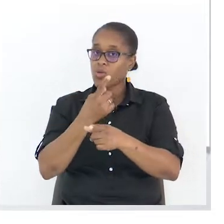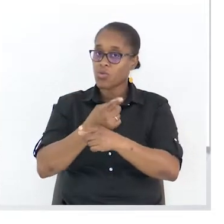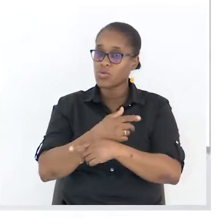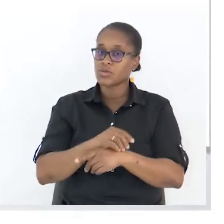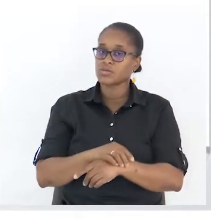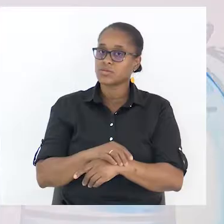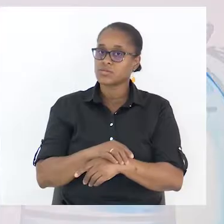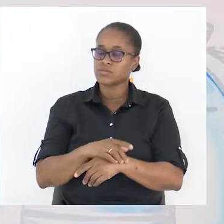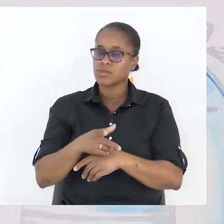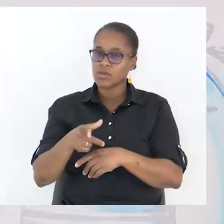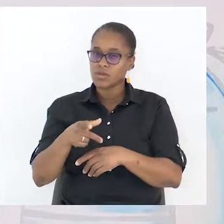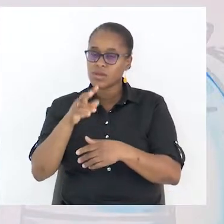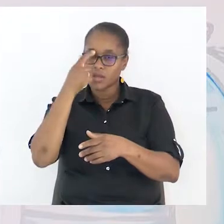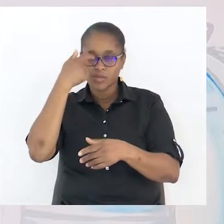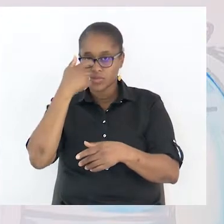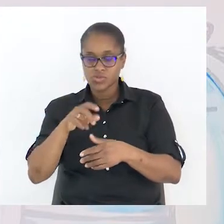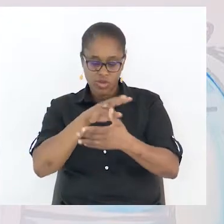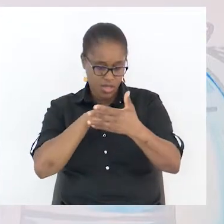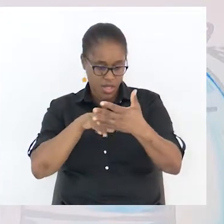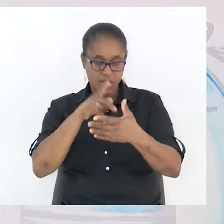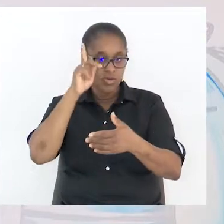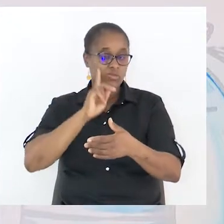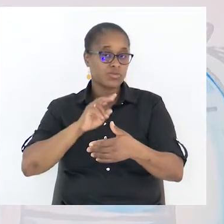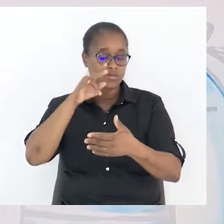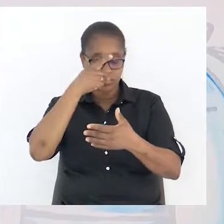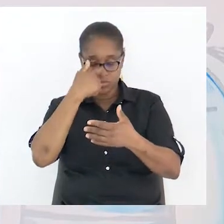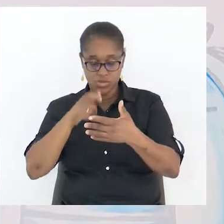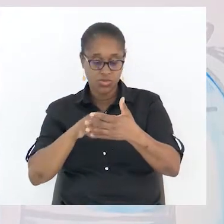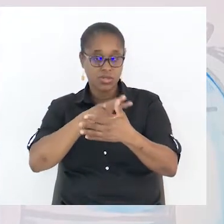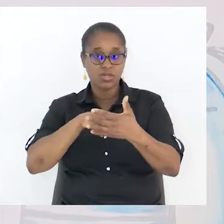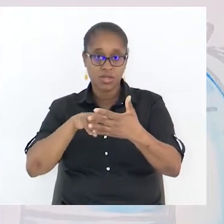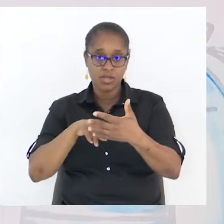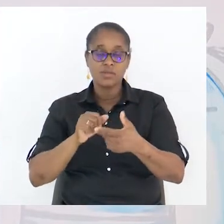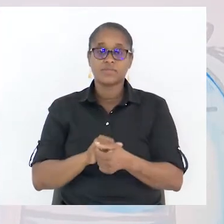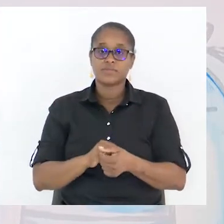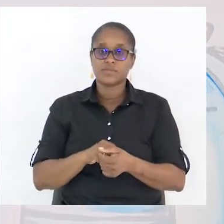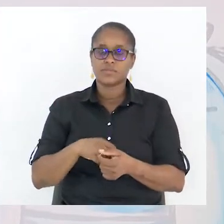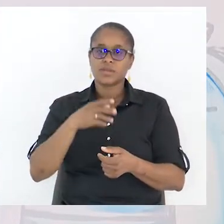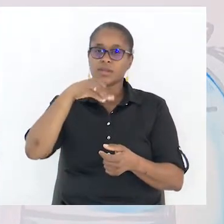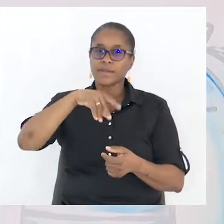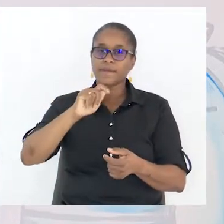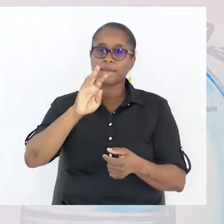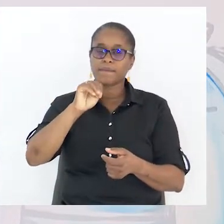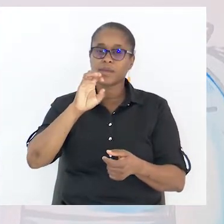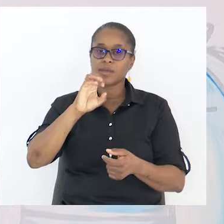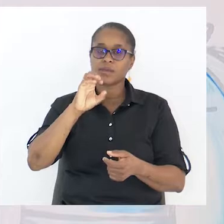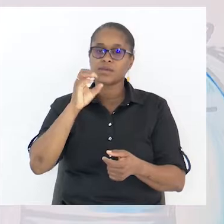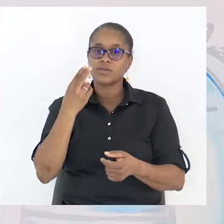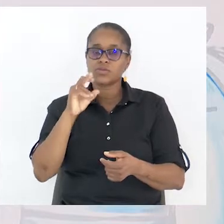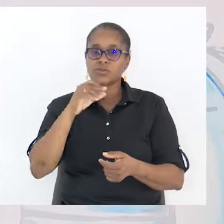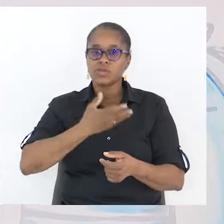determinada ideia. Persuadir. Aquela técnica que tu tens que ter para chegar até as pessoas e